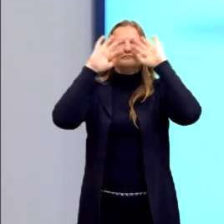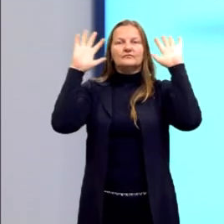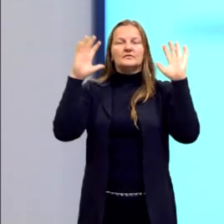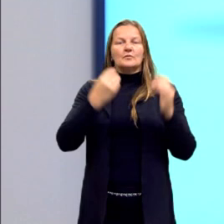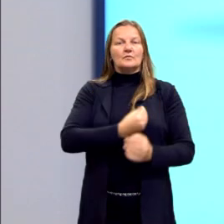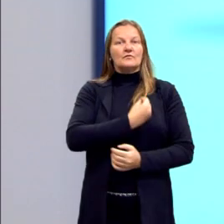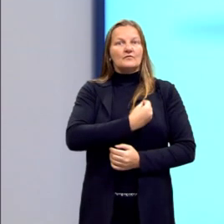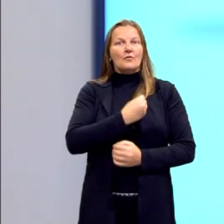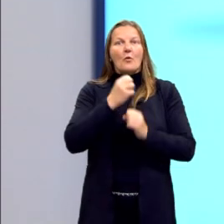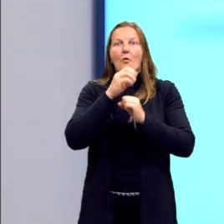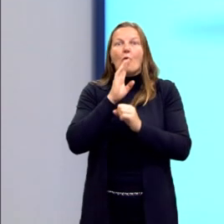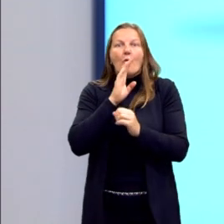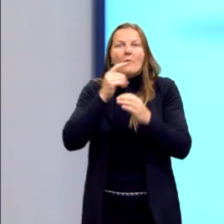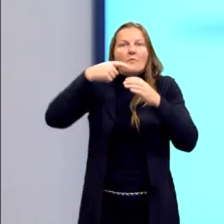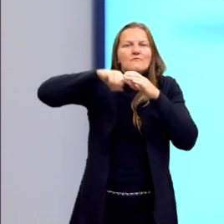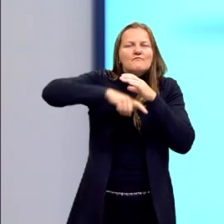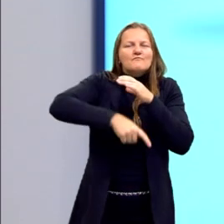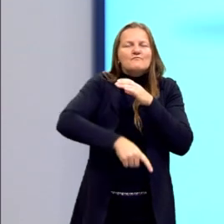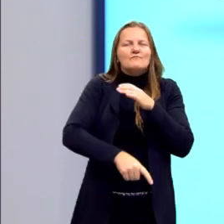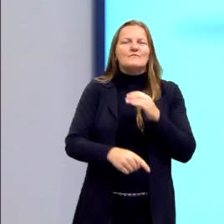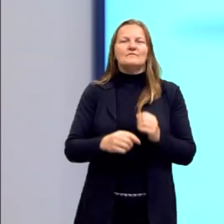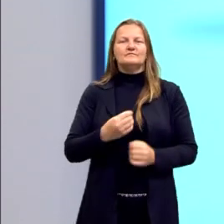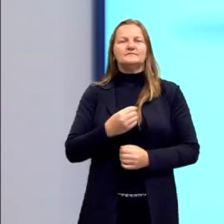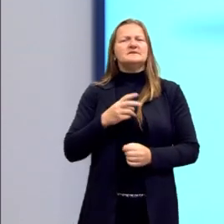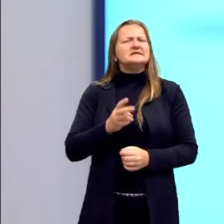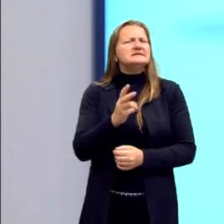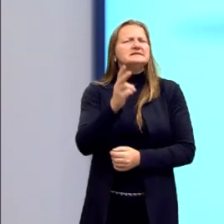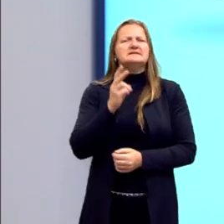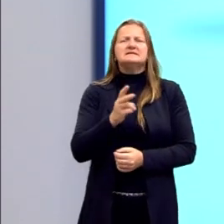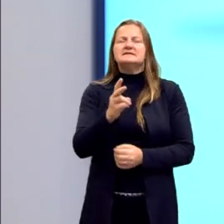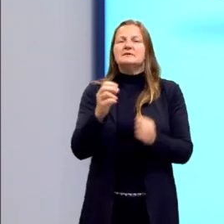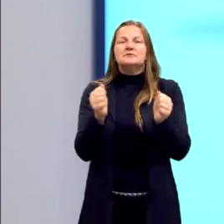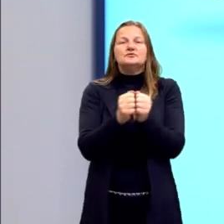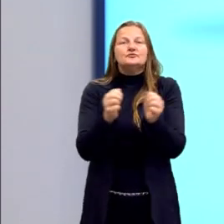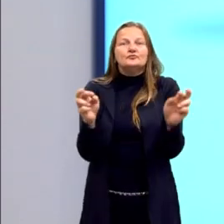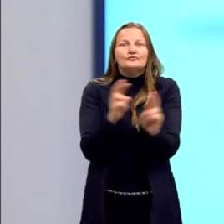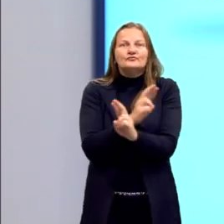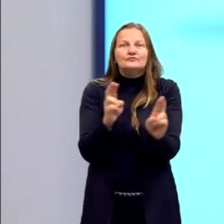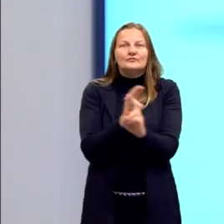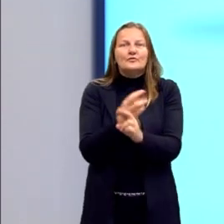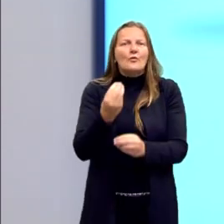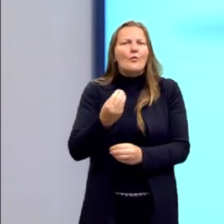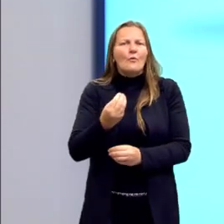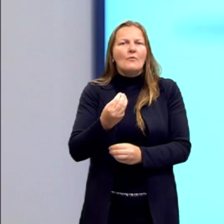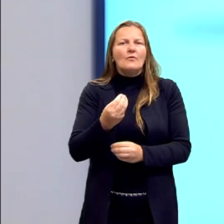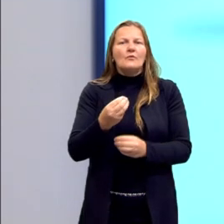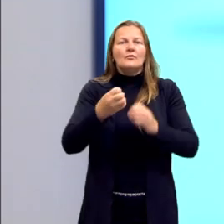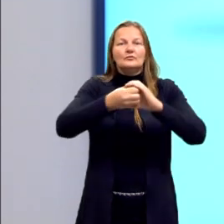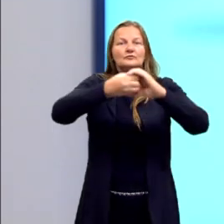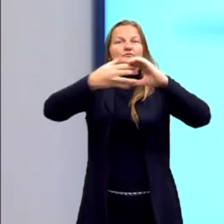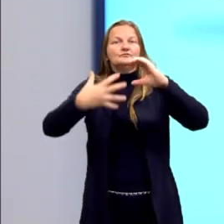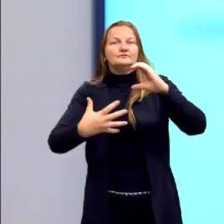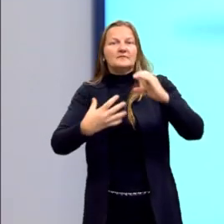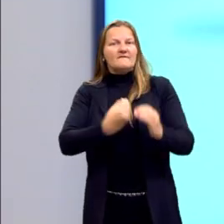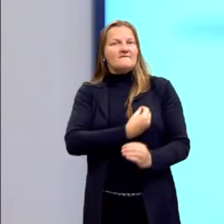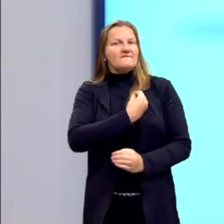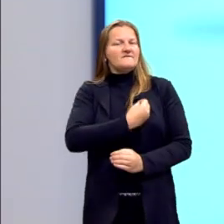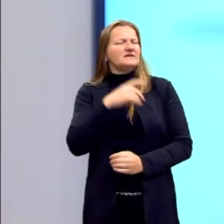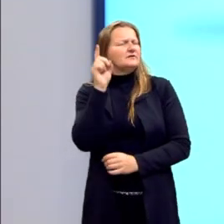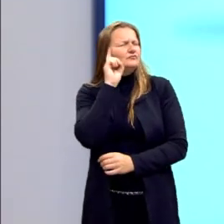seres vivos. Ela vai estar sempre relacionada a aspectos da vida